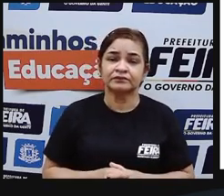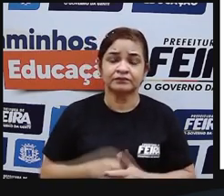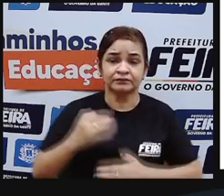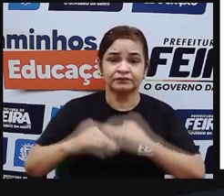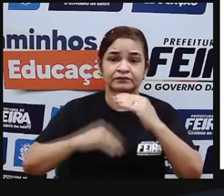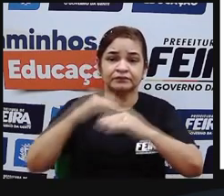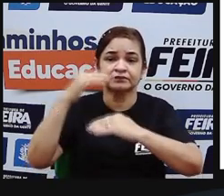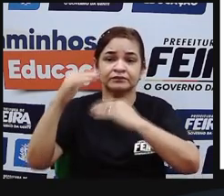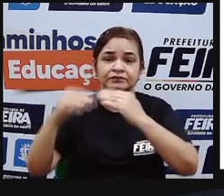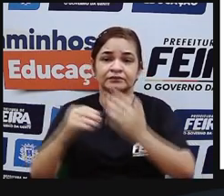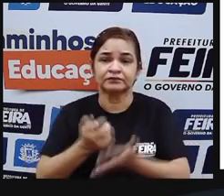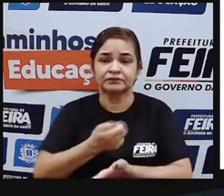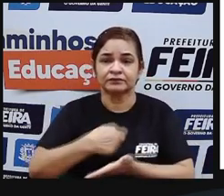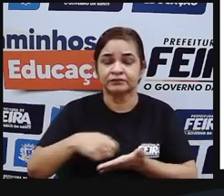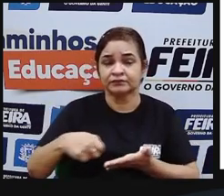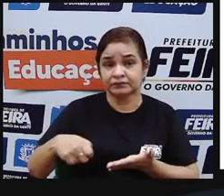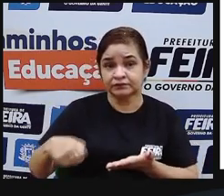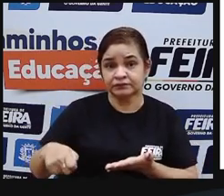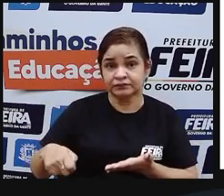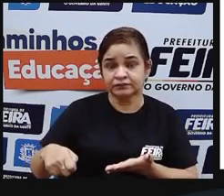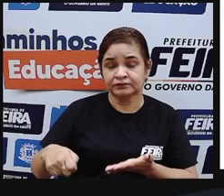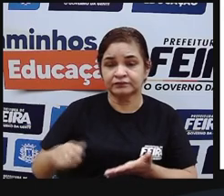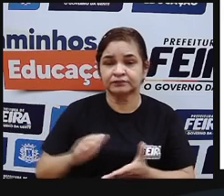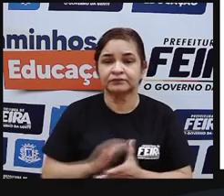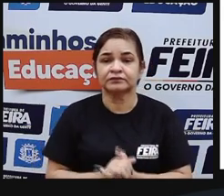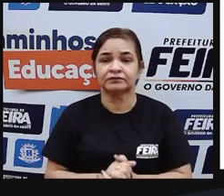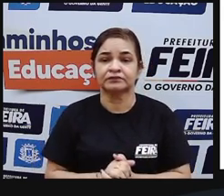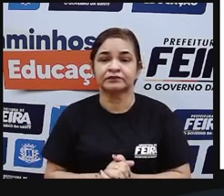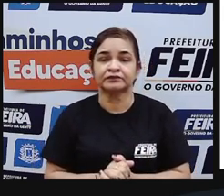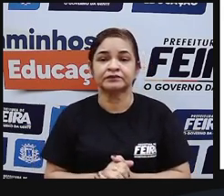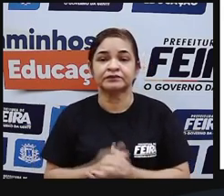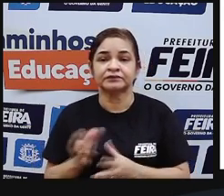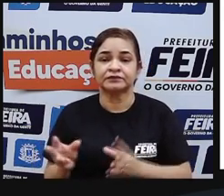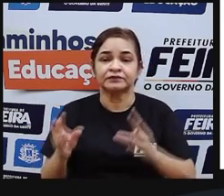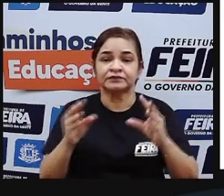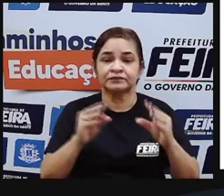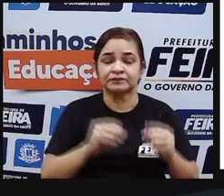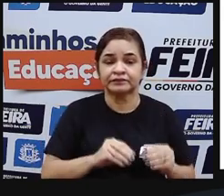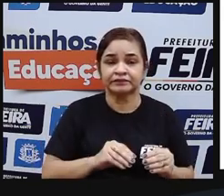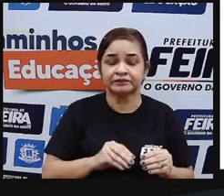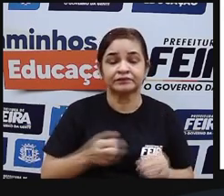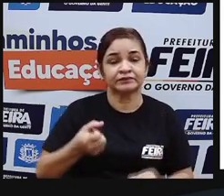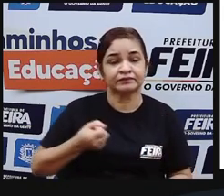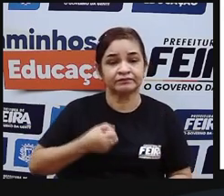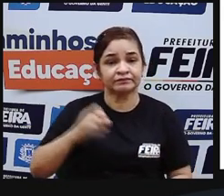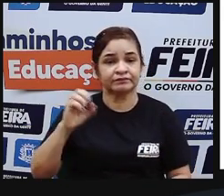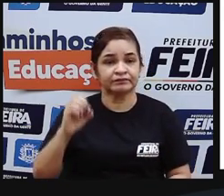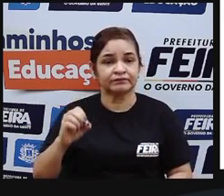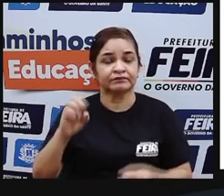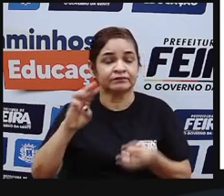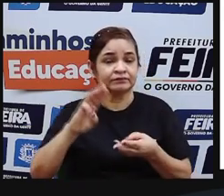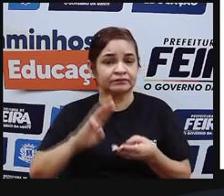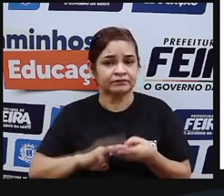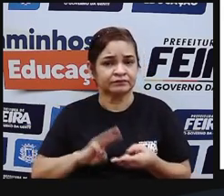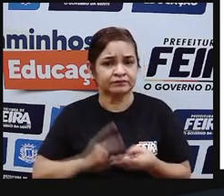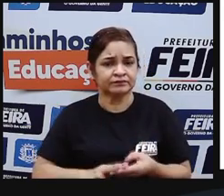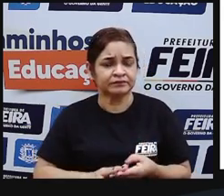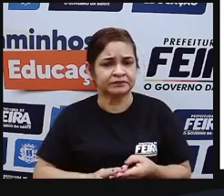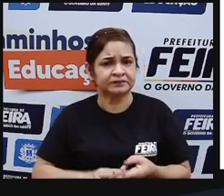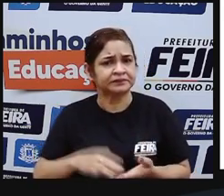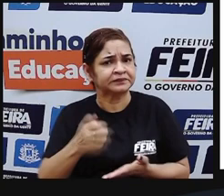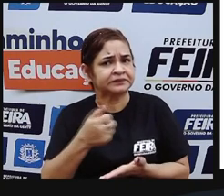desenvolveram uma escrita hieróglifica introduziram um número zero à matemática escrita